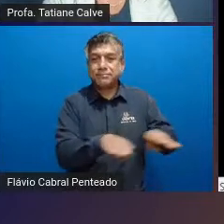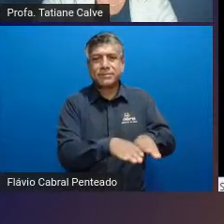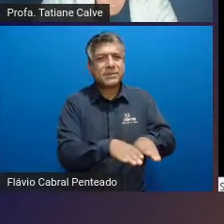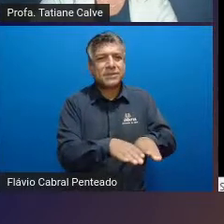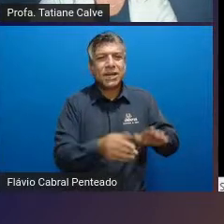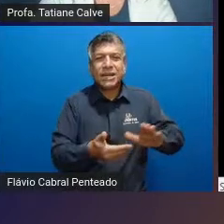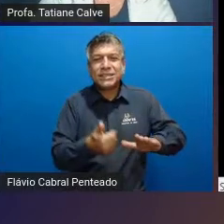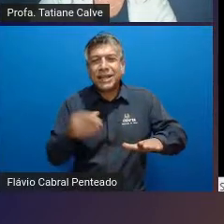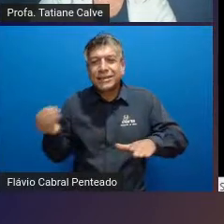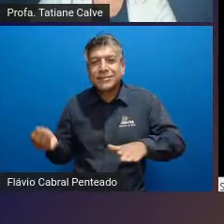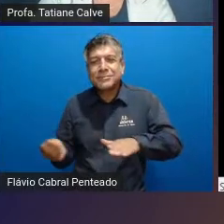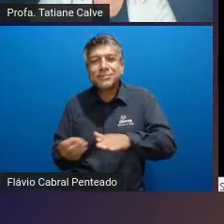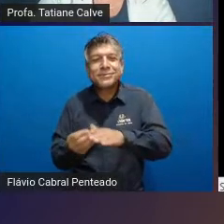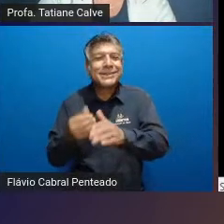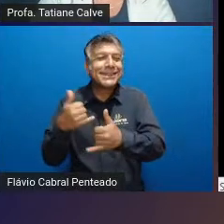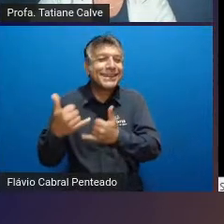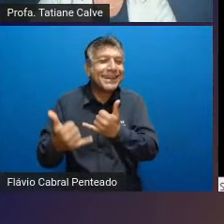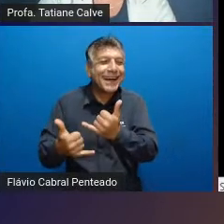balé clássico